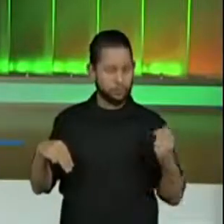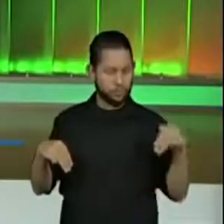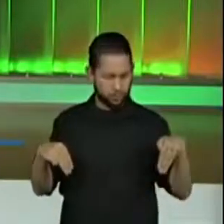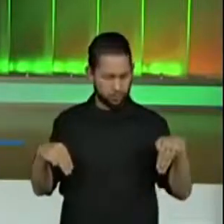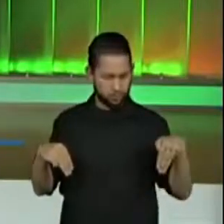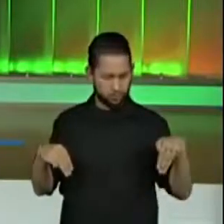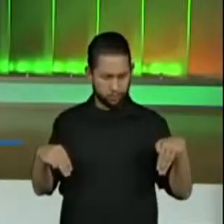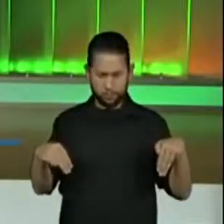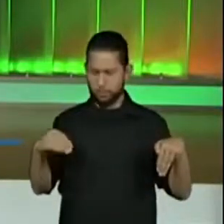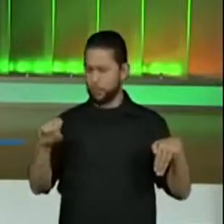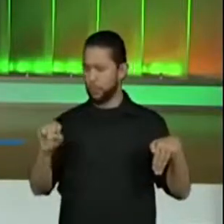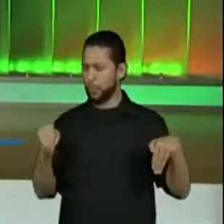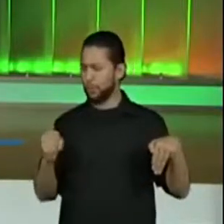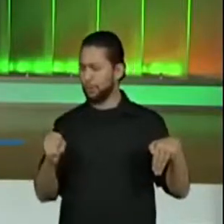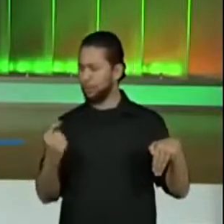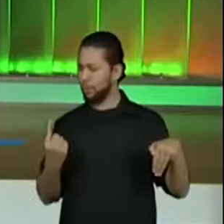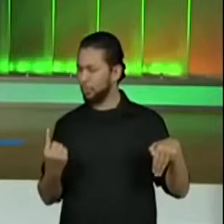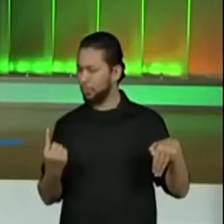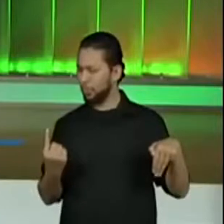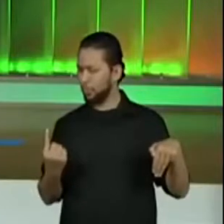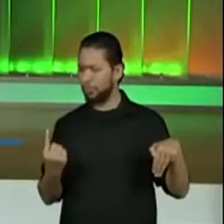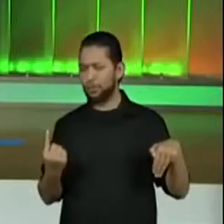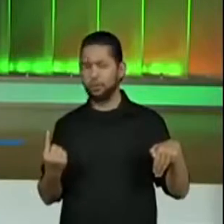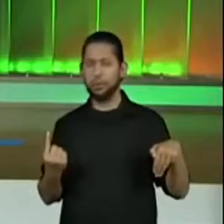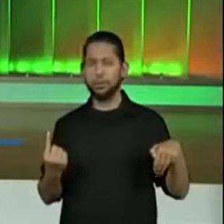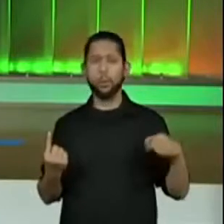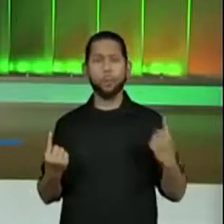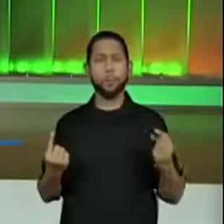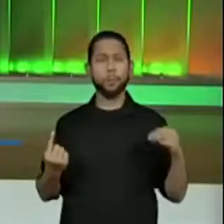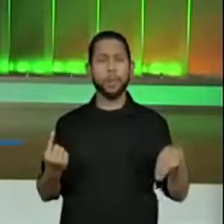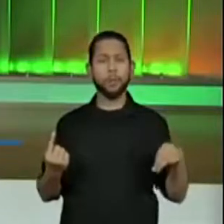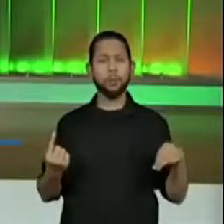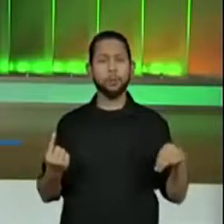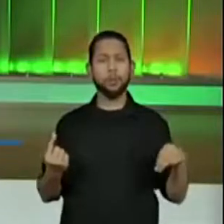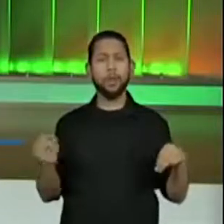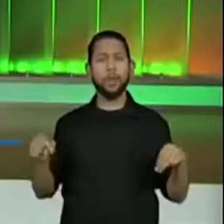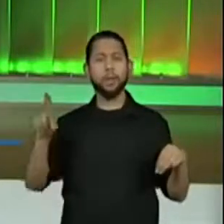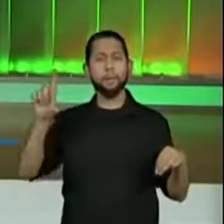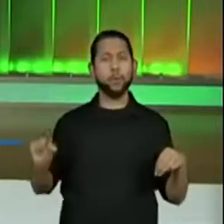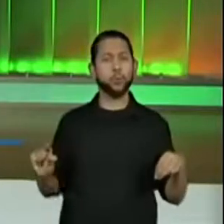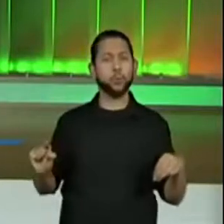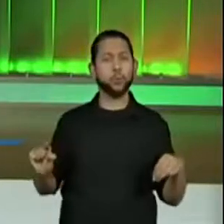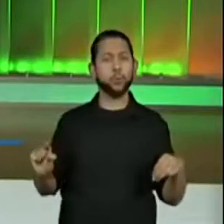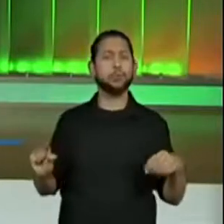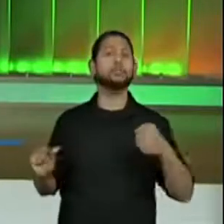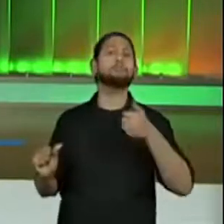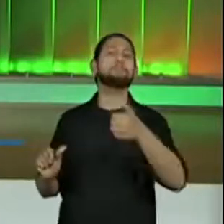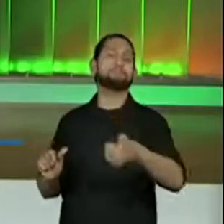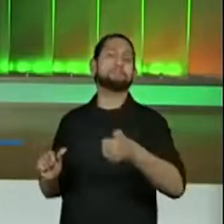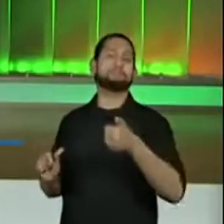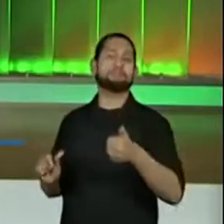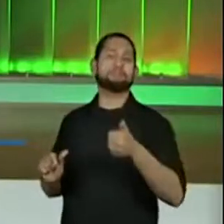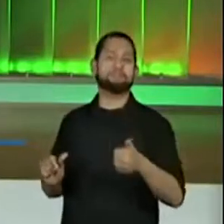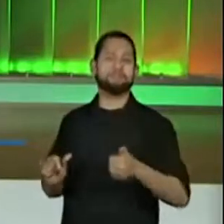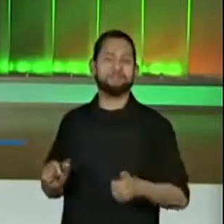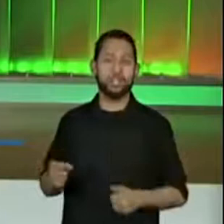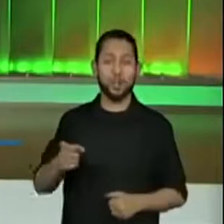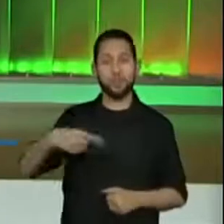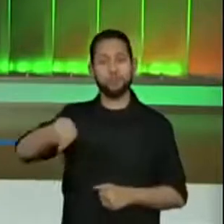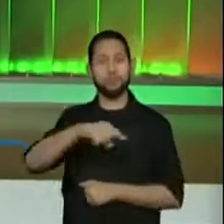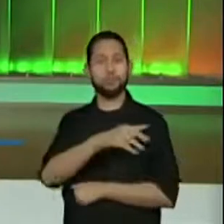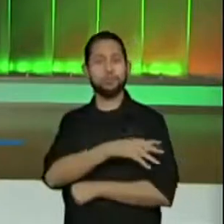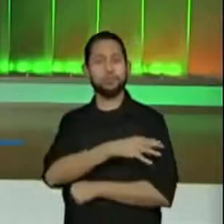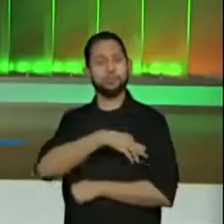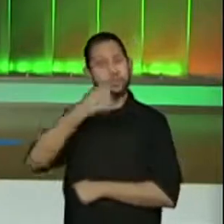81 centímetros é menor que um metro. É isso que eu quero fazer vocês, alunos do quarto ano,